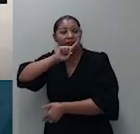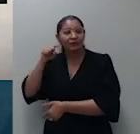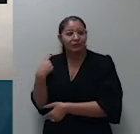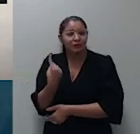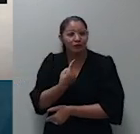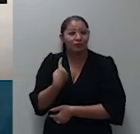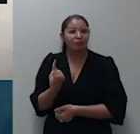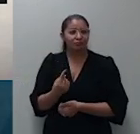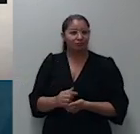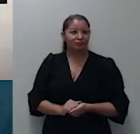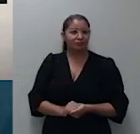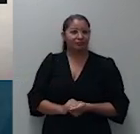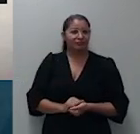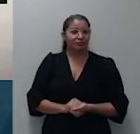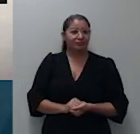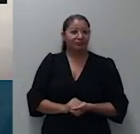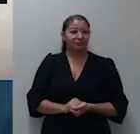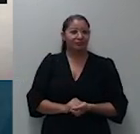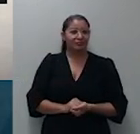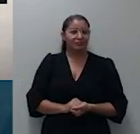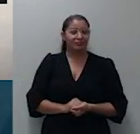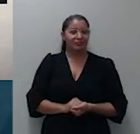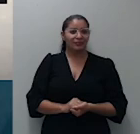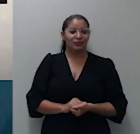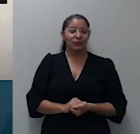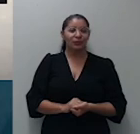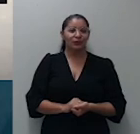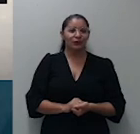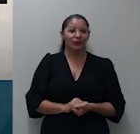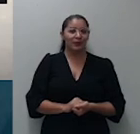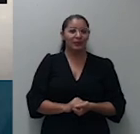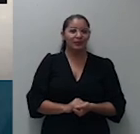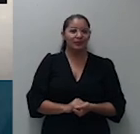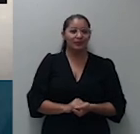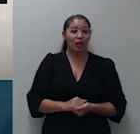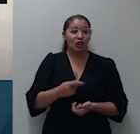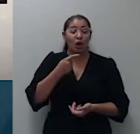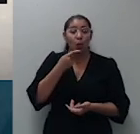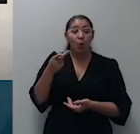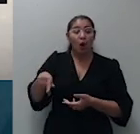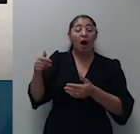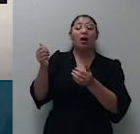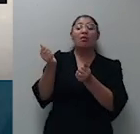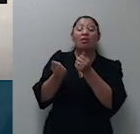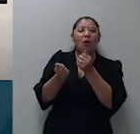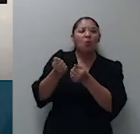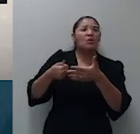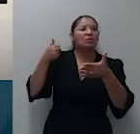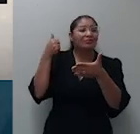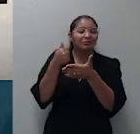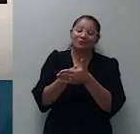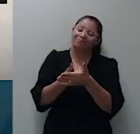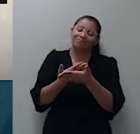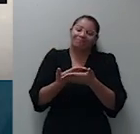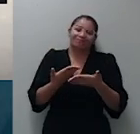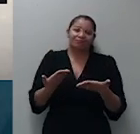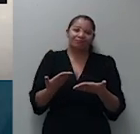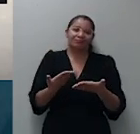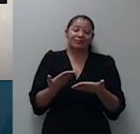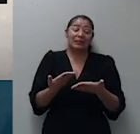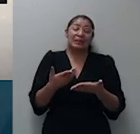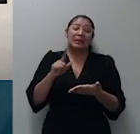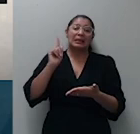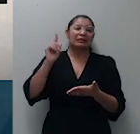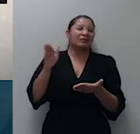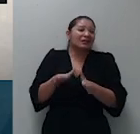danos materiais imorais imputando a culpa do acidente ao decújo então foi esse panorama